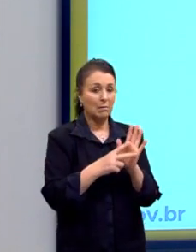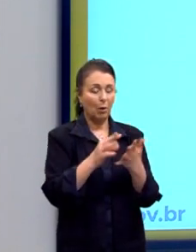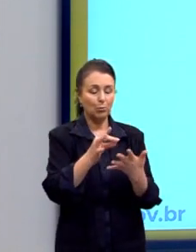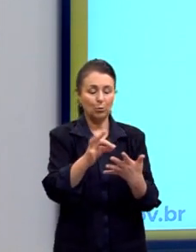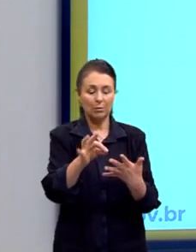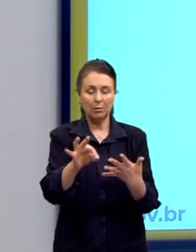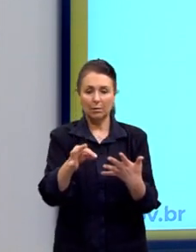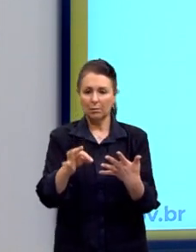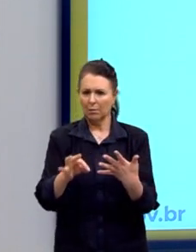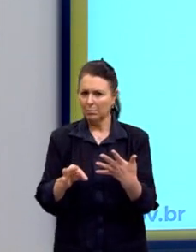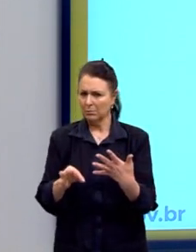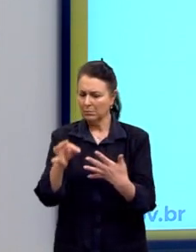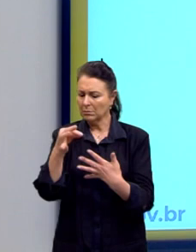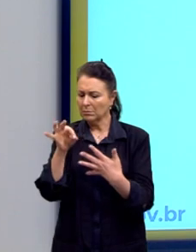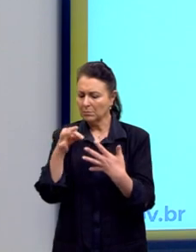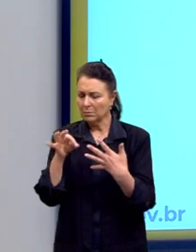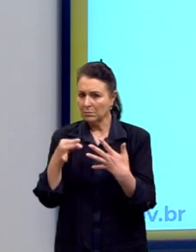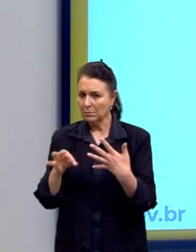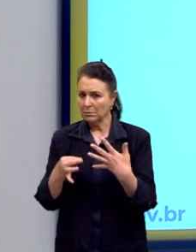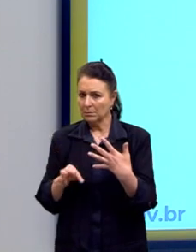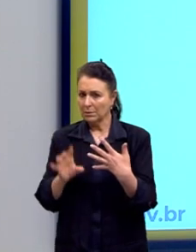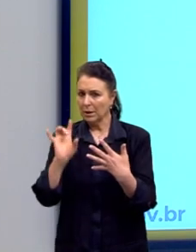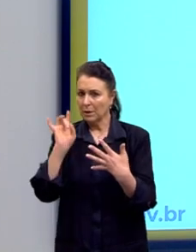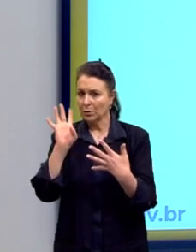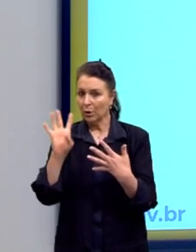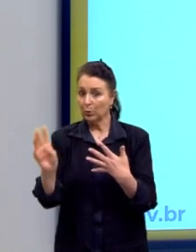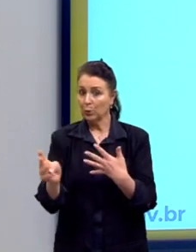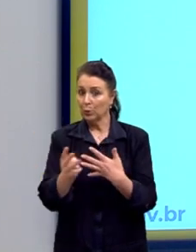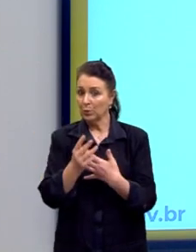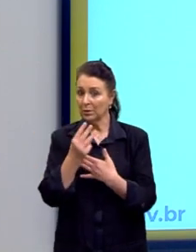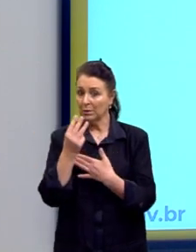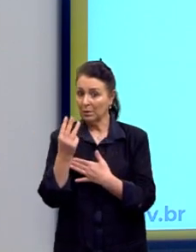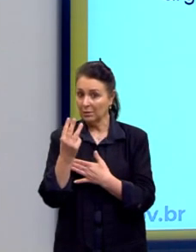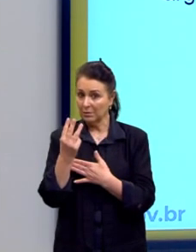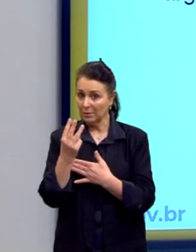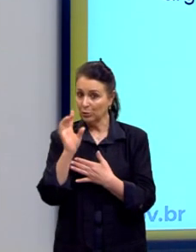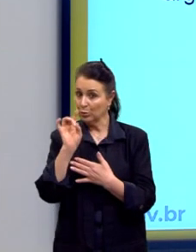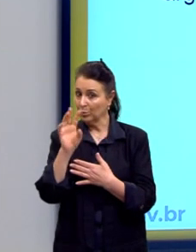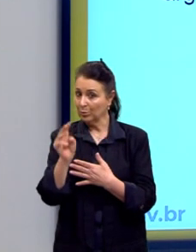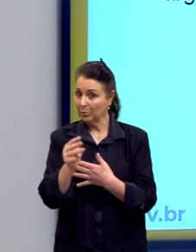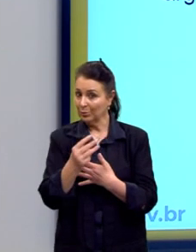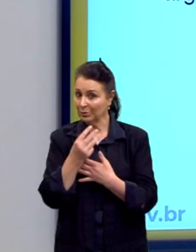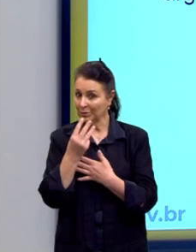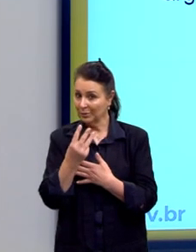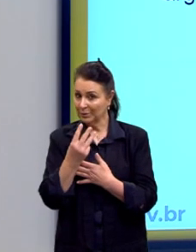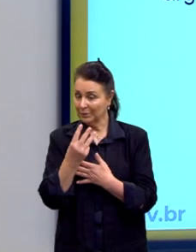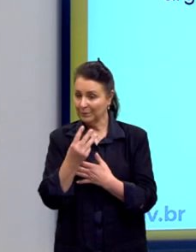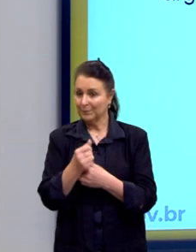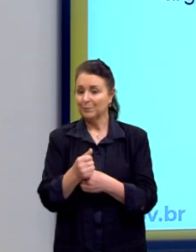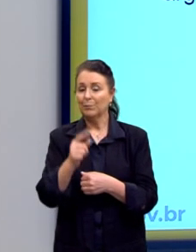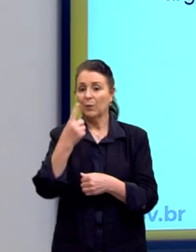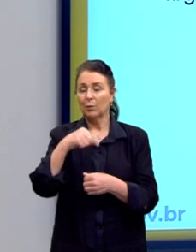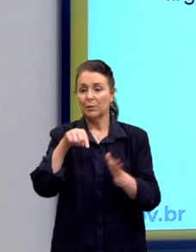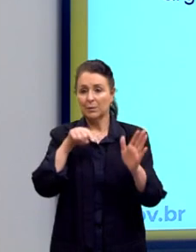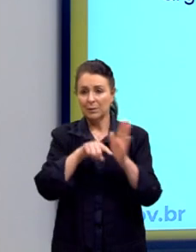Aqui, por exemplo, ele pede afirmação só do item 3. Então, se ligue nisso. Outra questão,